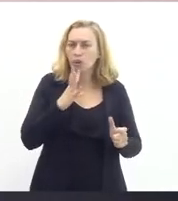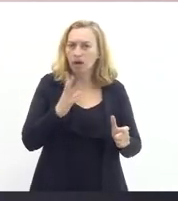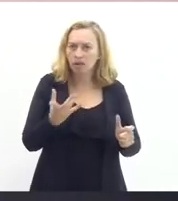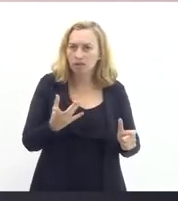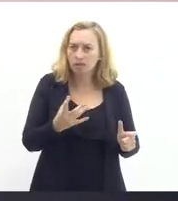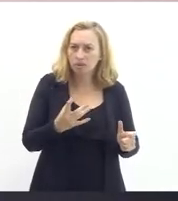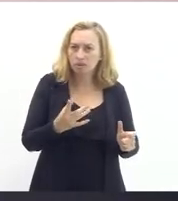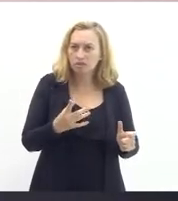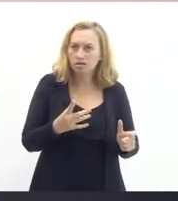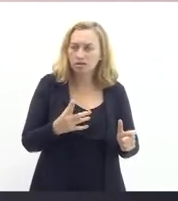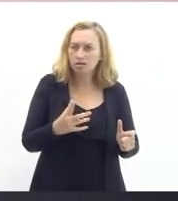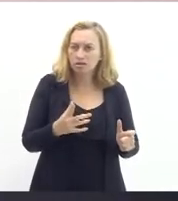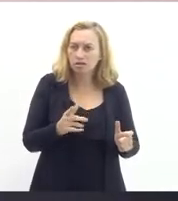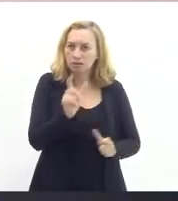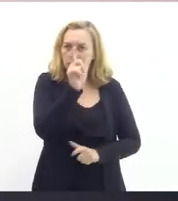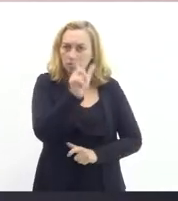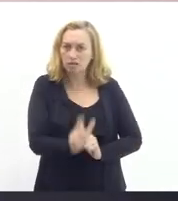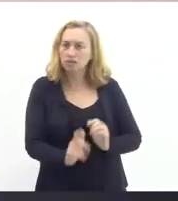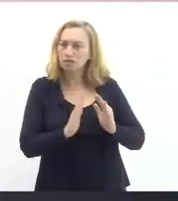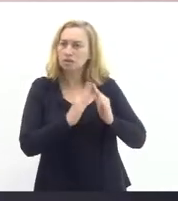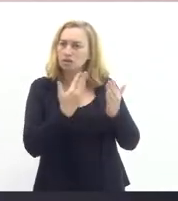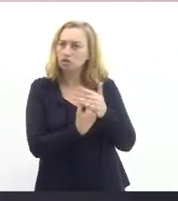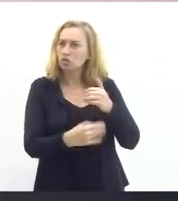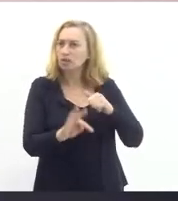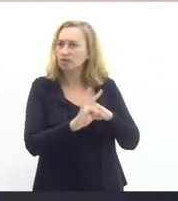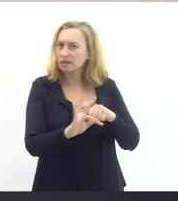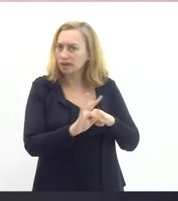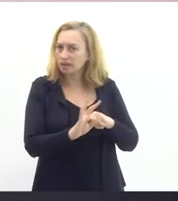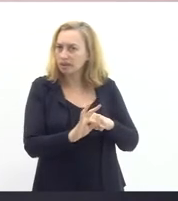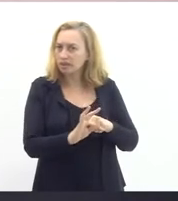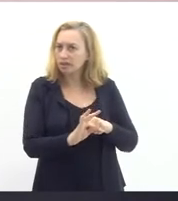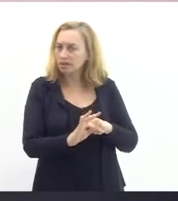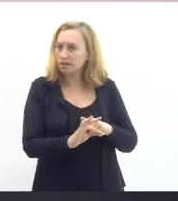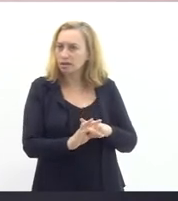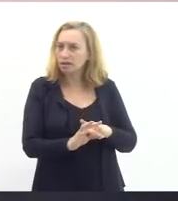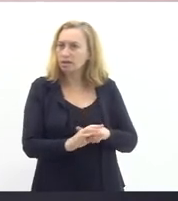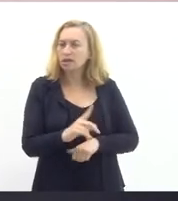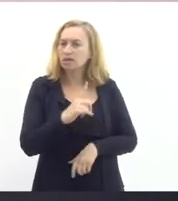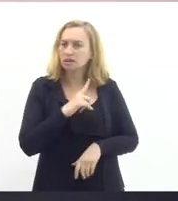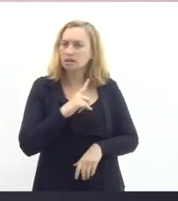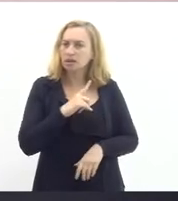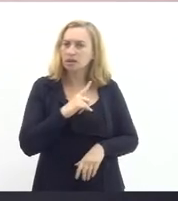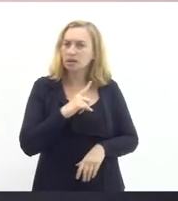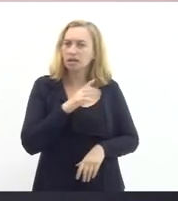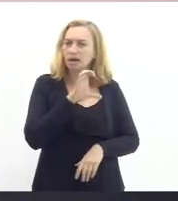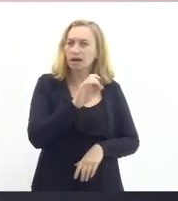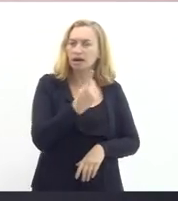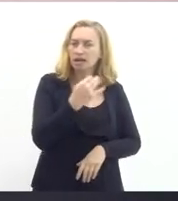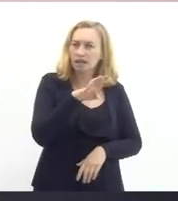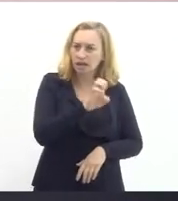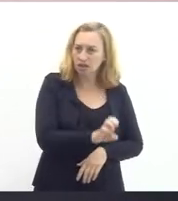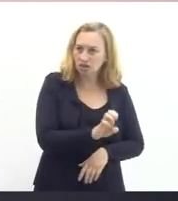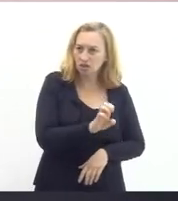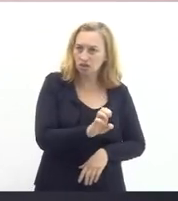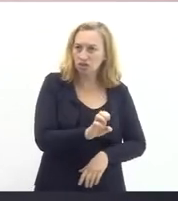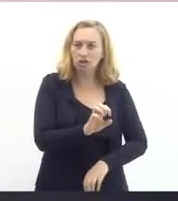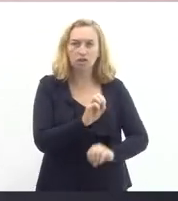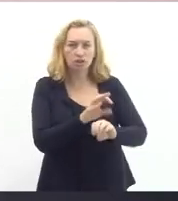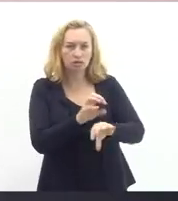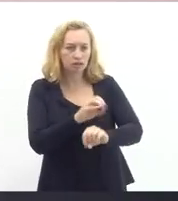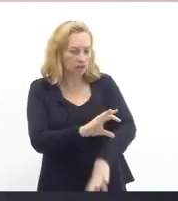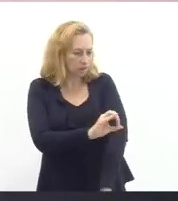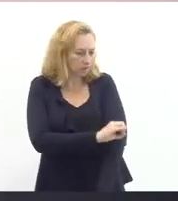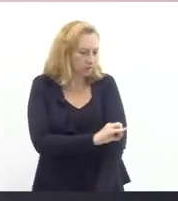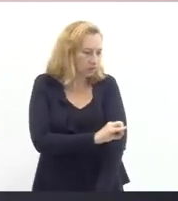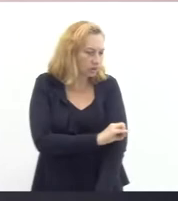o perfil da faetec né a faetec ela tem desde a creche educação infantil educação inclusiva